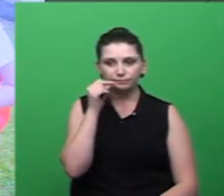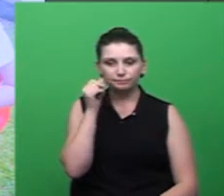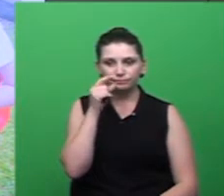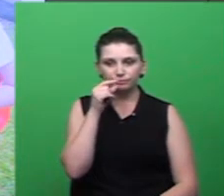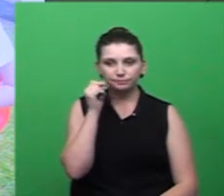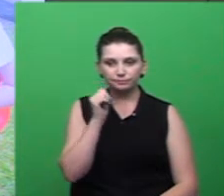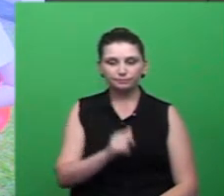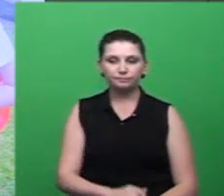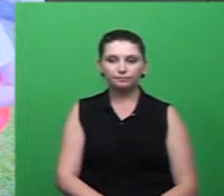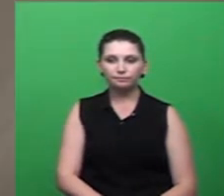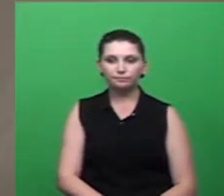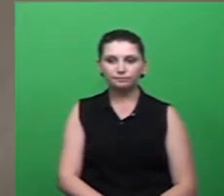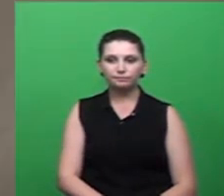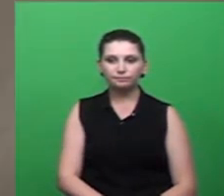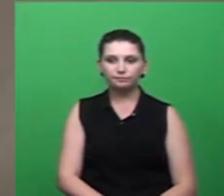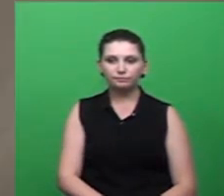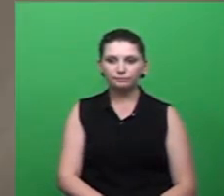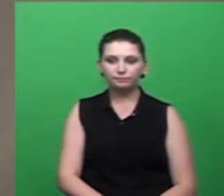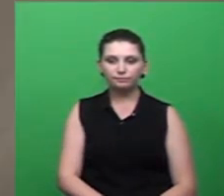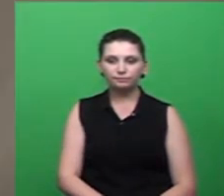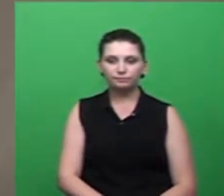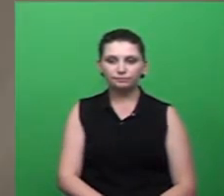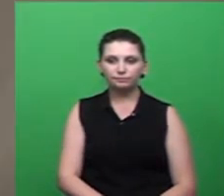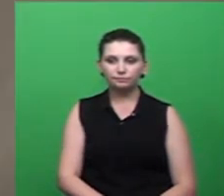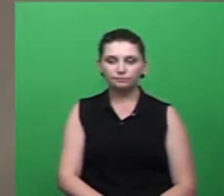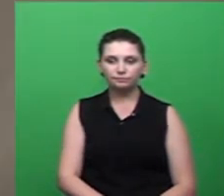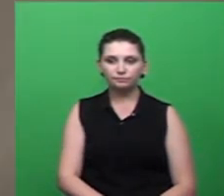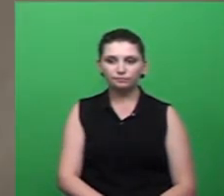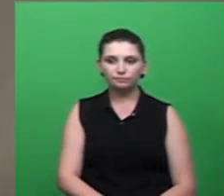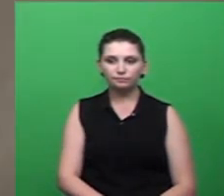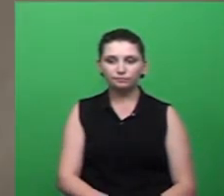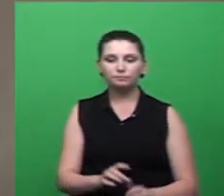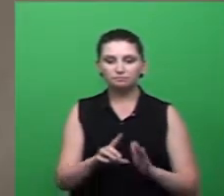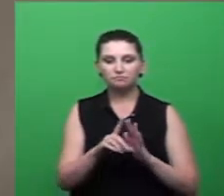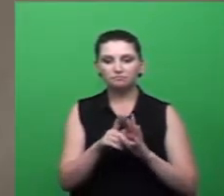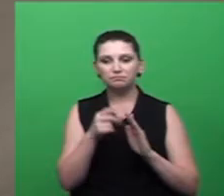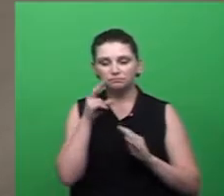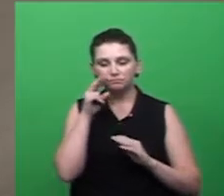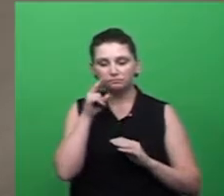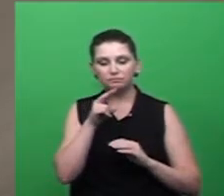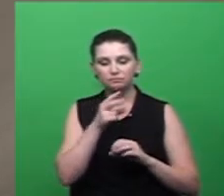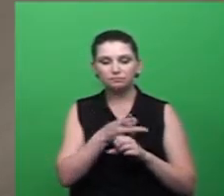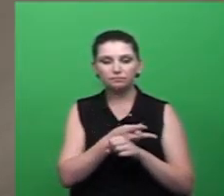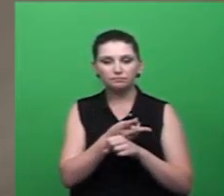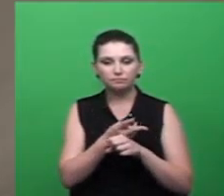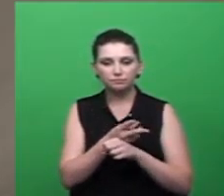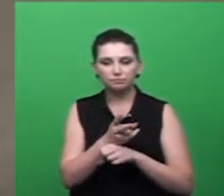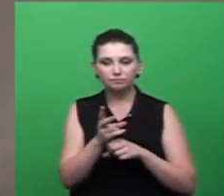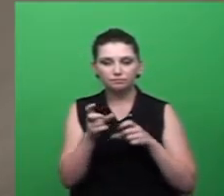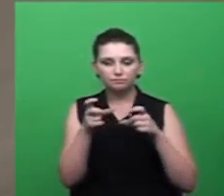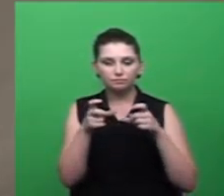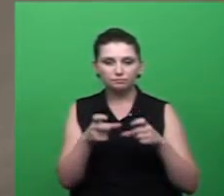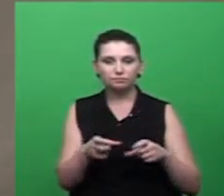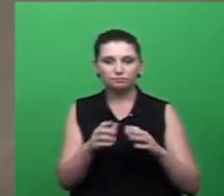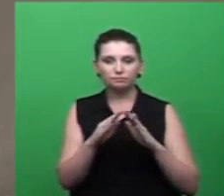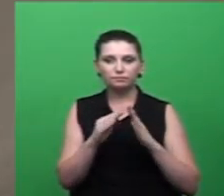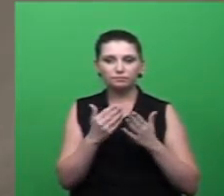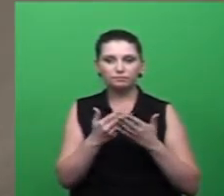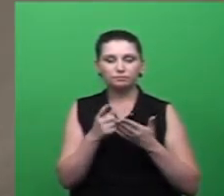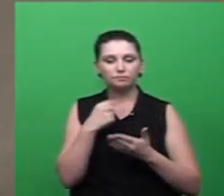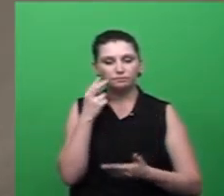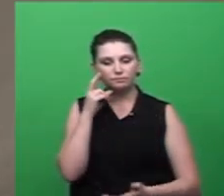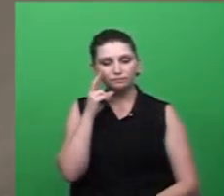e depois eles saindo, então, no pátio da escola para fazer o trabalho de vistoria, né. Então, olhando essa imagem, assim,